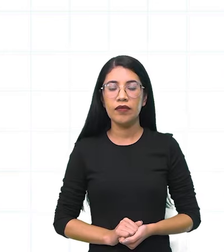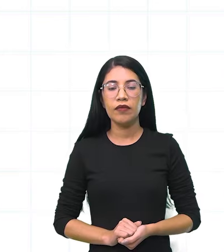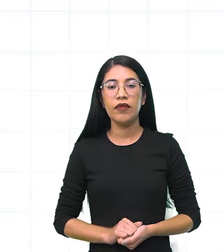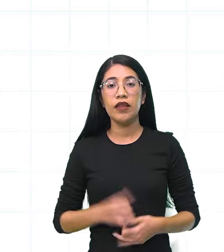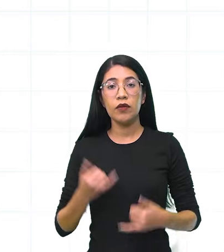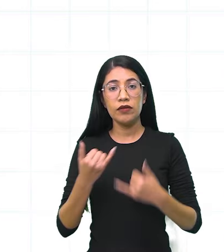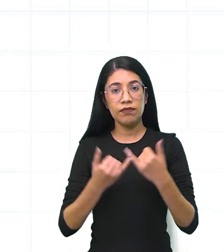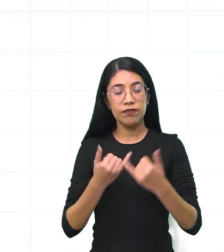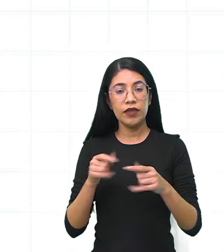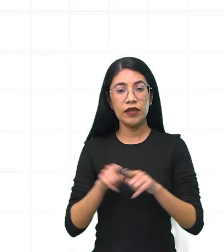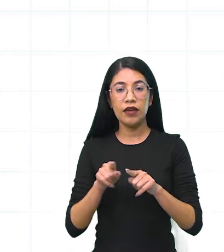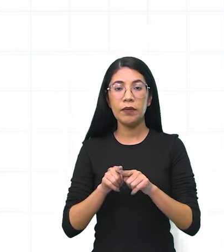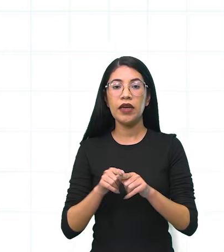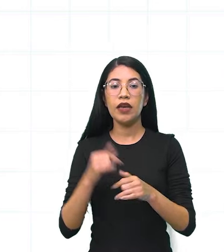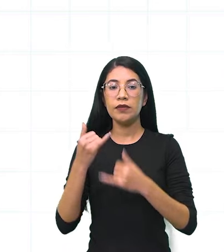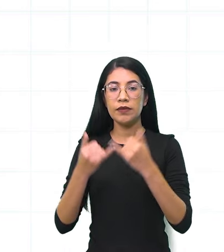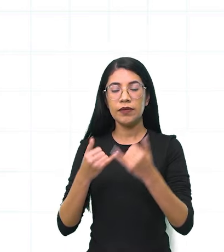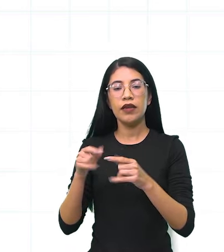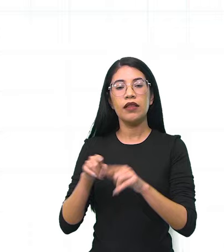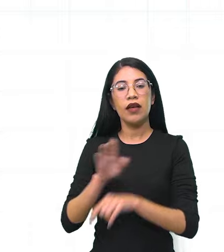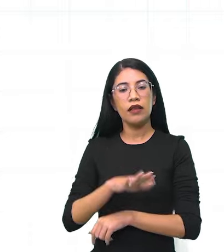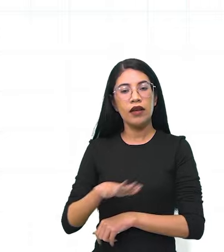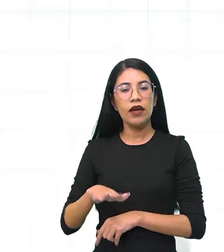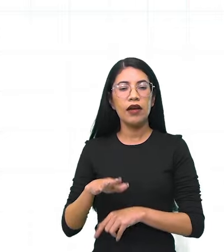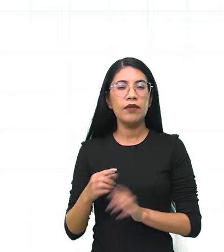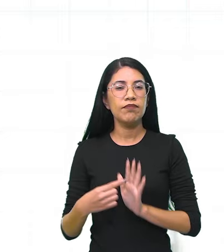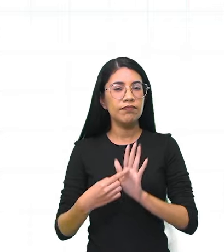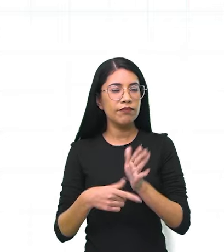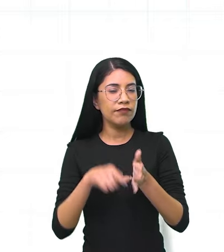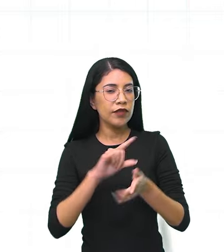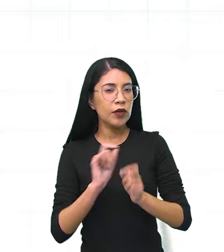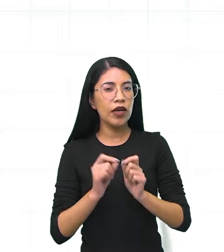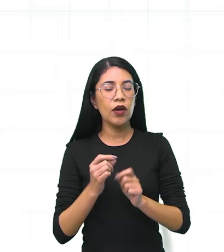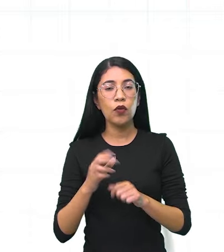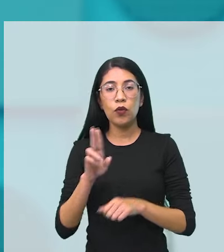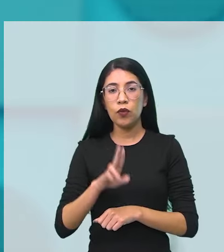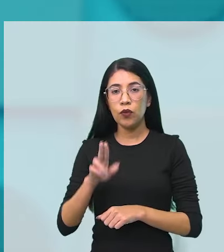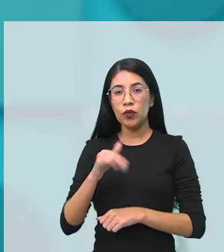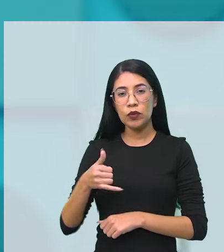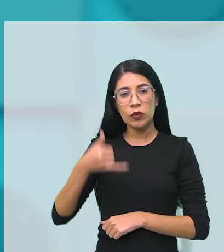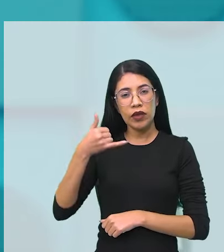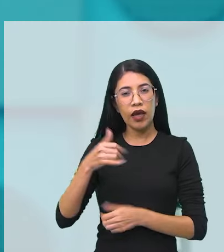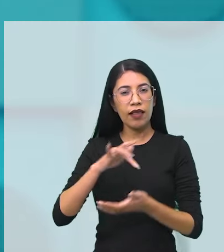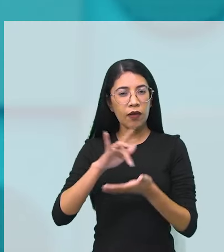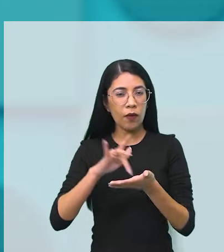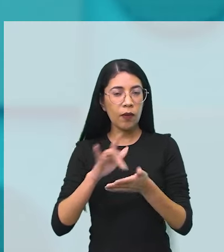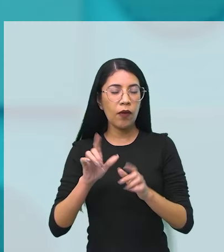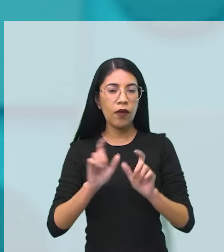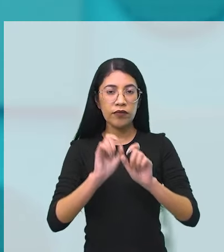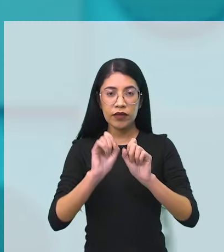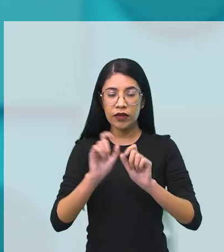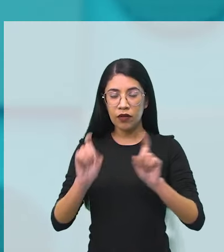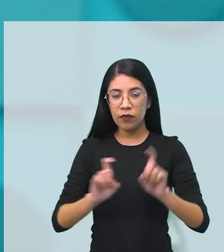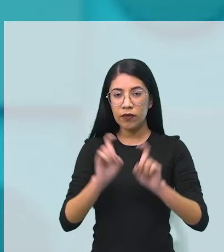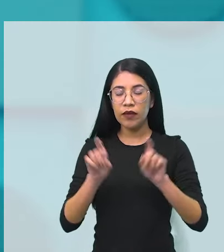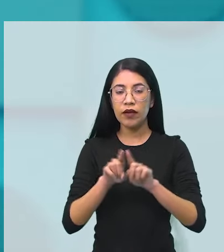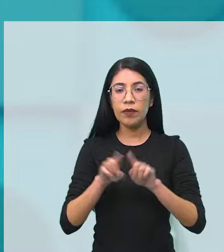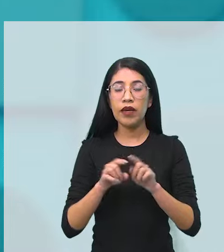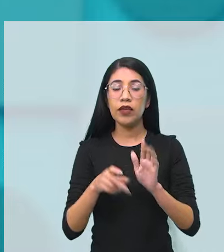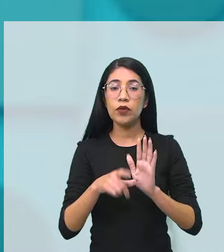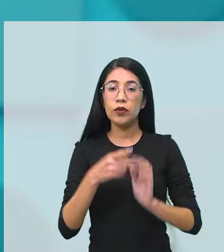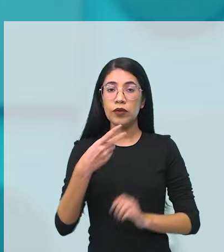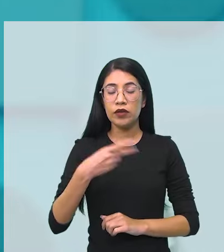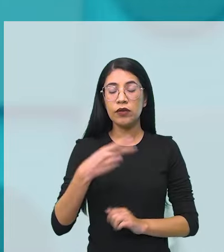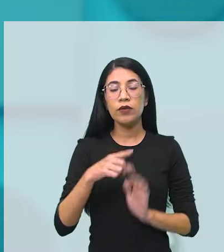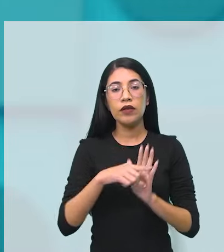infantil. Tá vendo que ele começou lá falando sobre o excesso de tela, depois ele veio falando no segundo parágrafo sobre o que